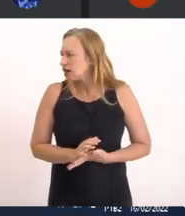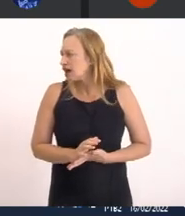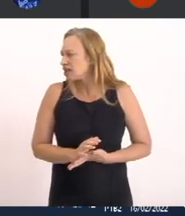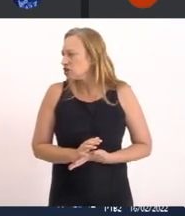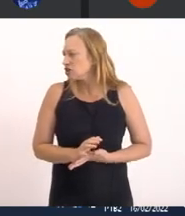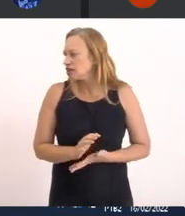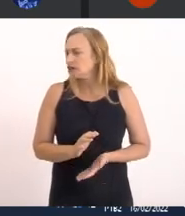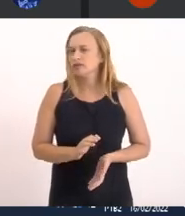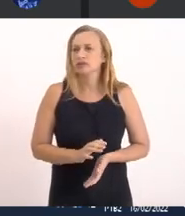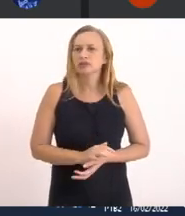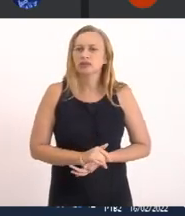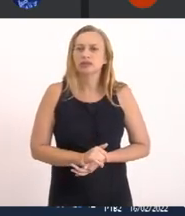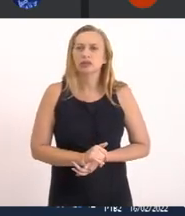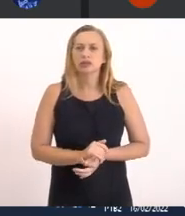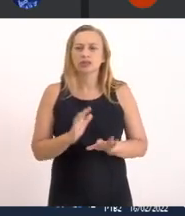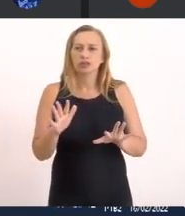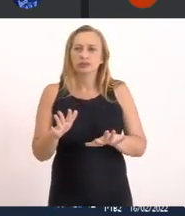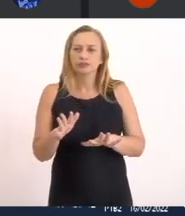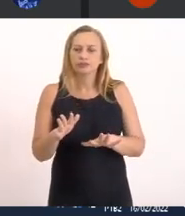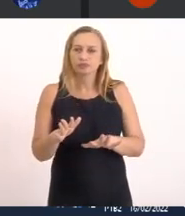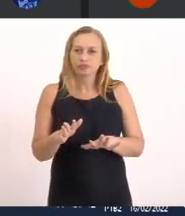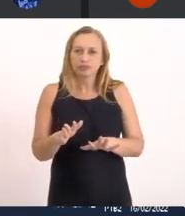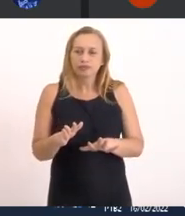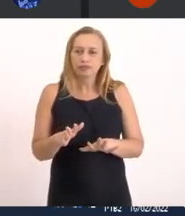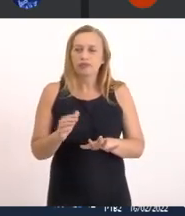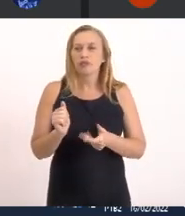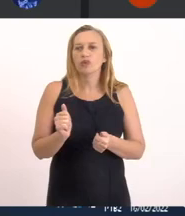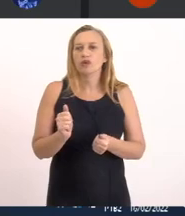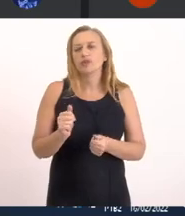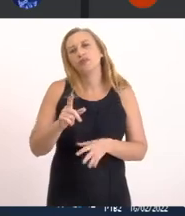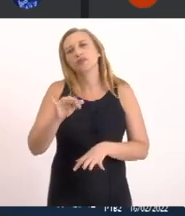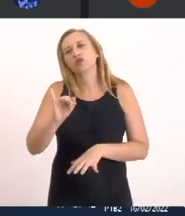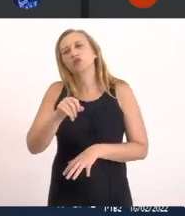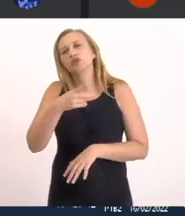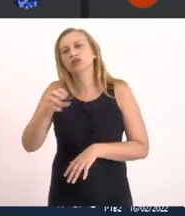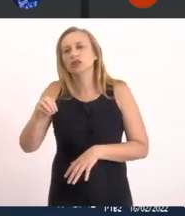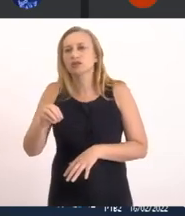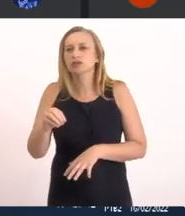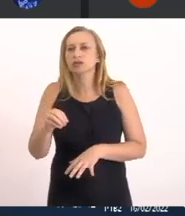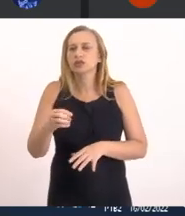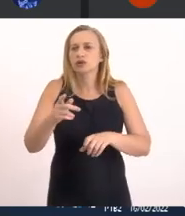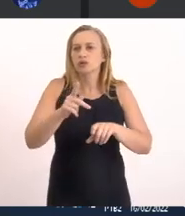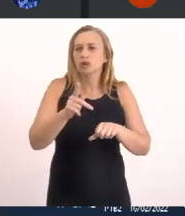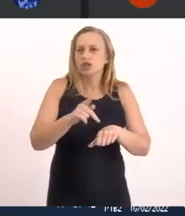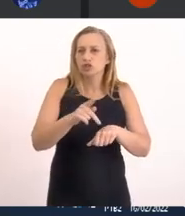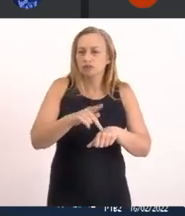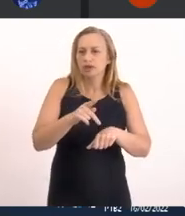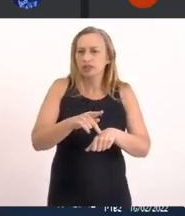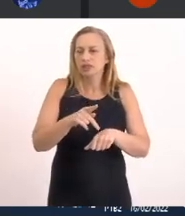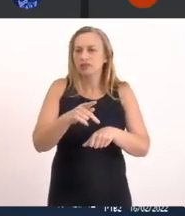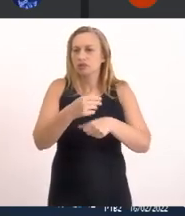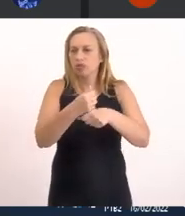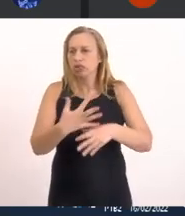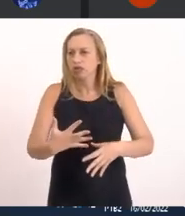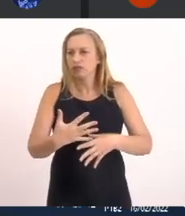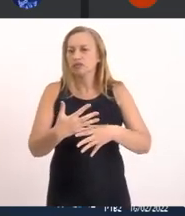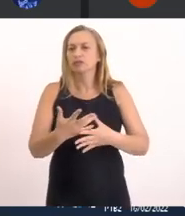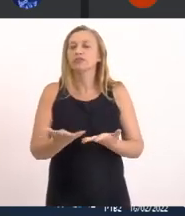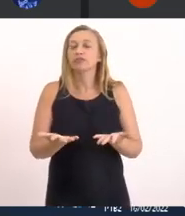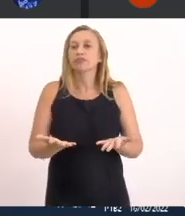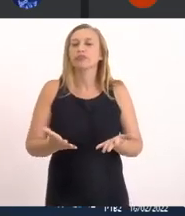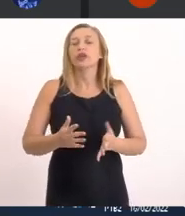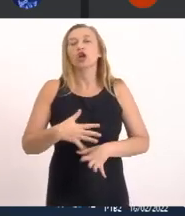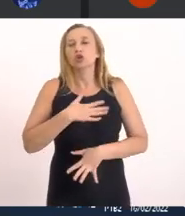Pelo assoreamento E a Abstrusão Do lei Com as pedras Que rolaram Do cabeça Eu